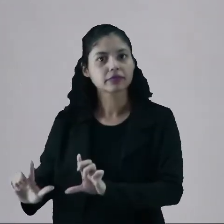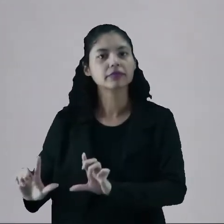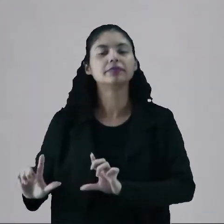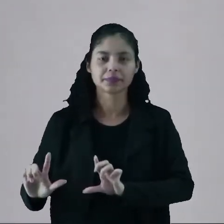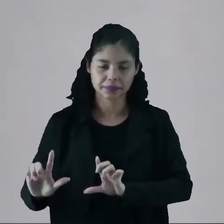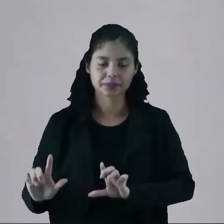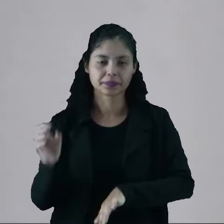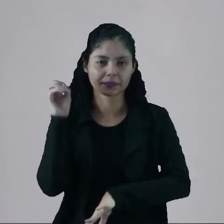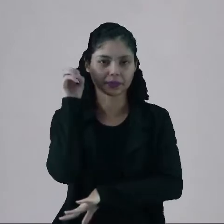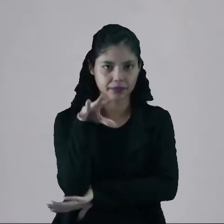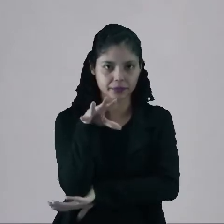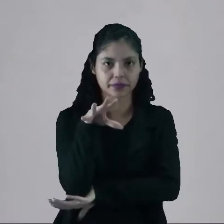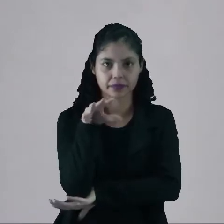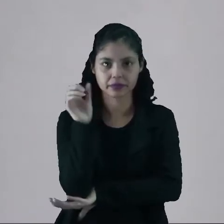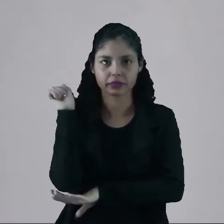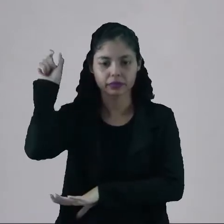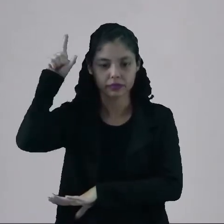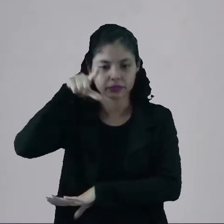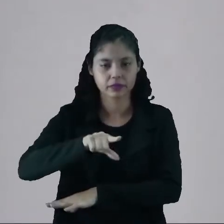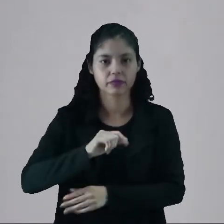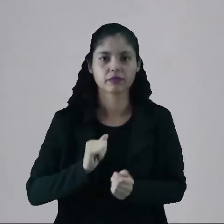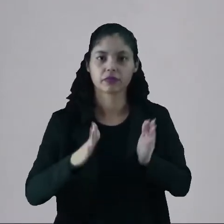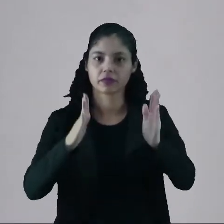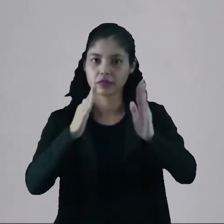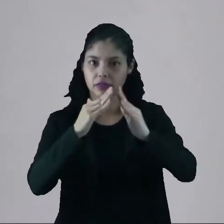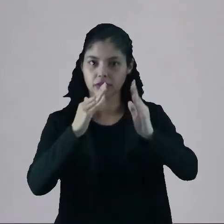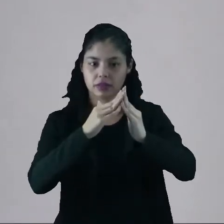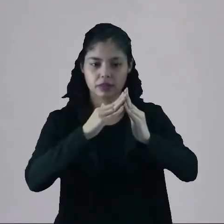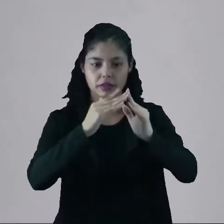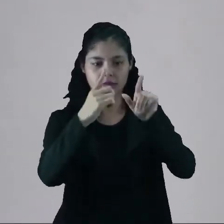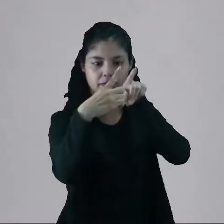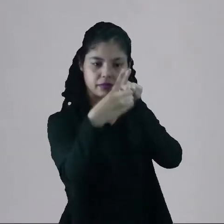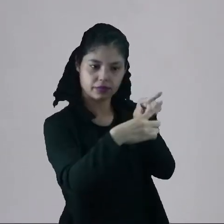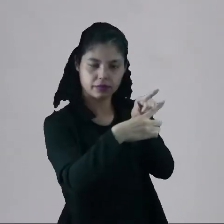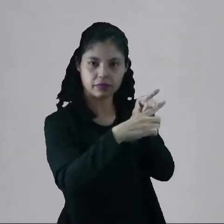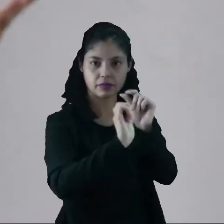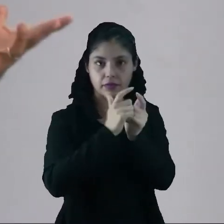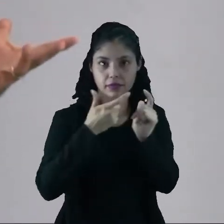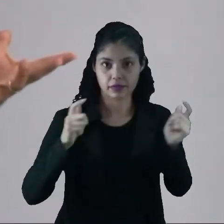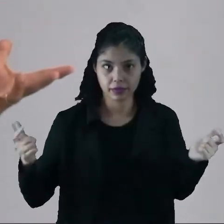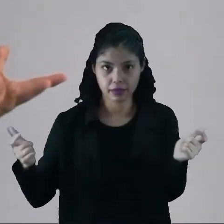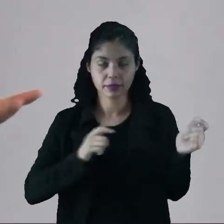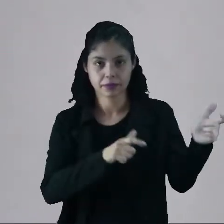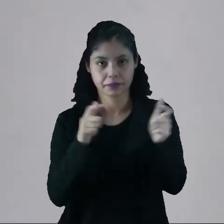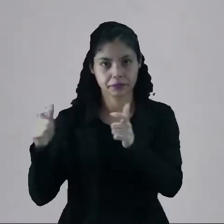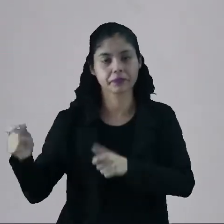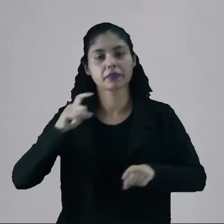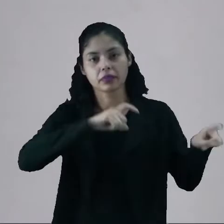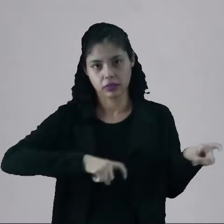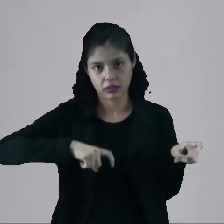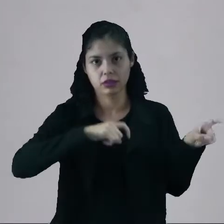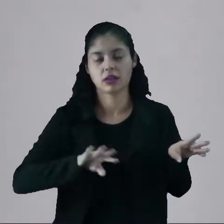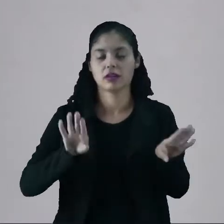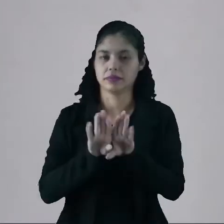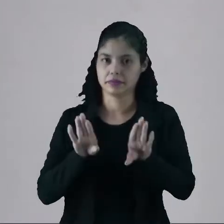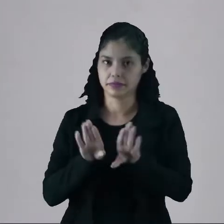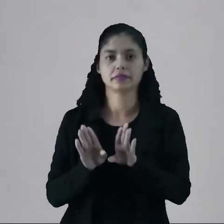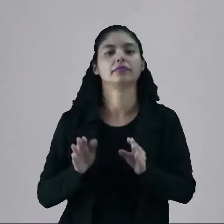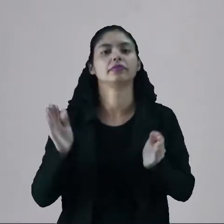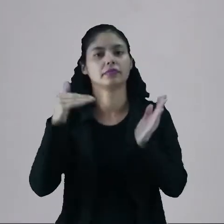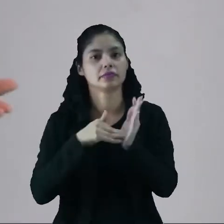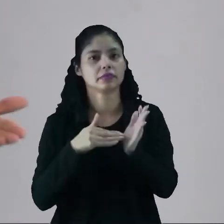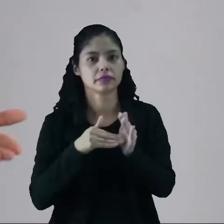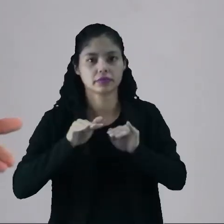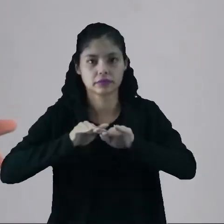placas fotovoltaicas que ficam sobre as casas, ou até mesmo em grandes áreas de fazenda, ou até mesmo